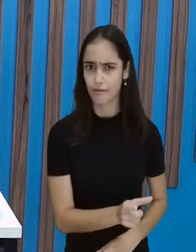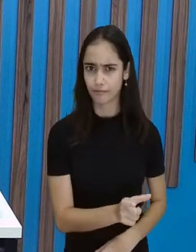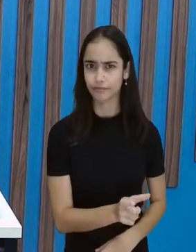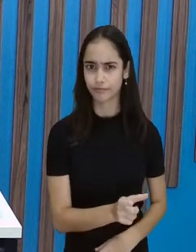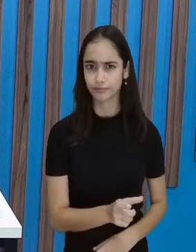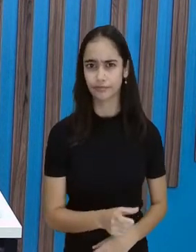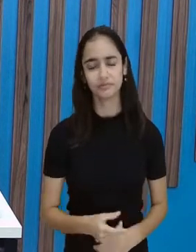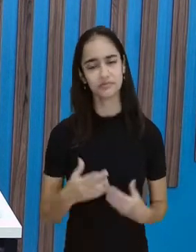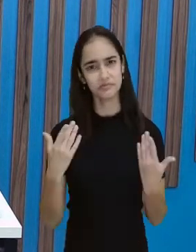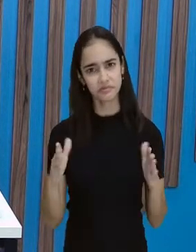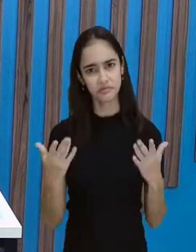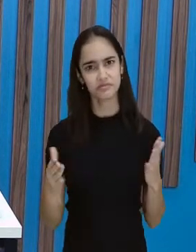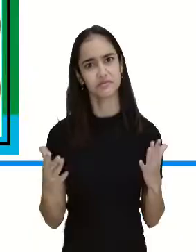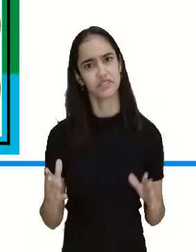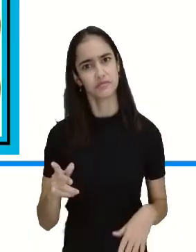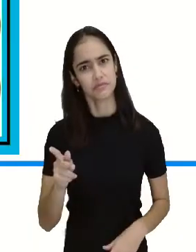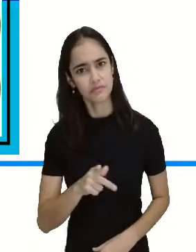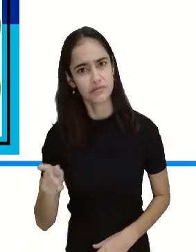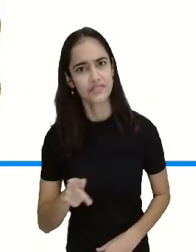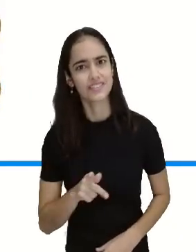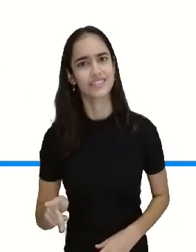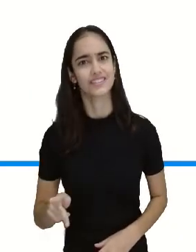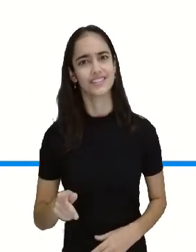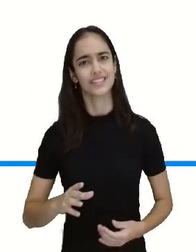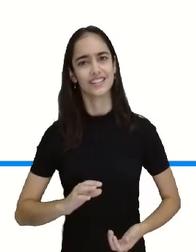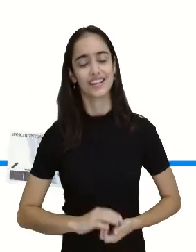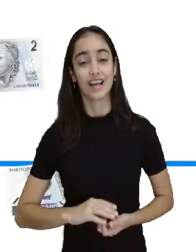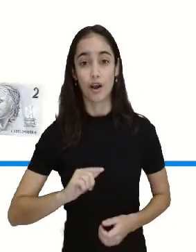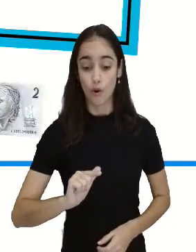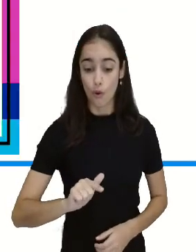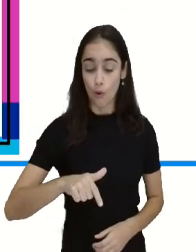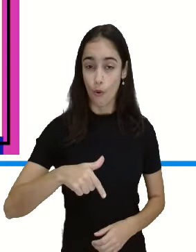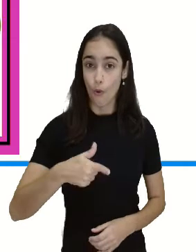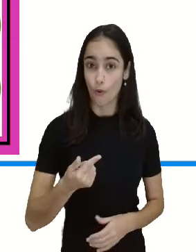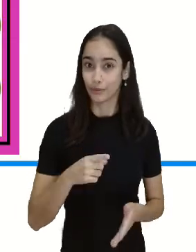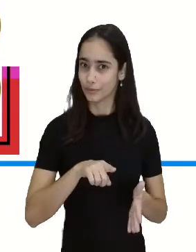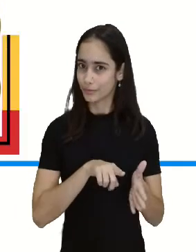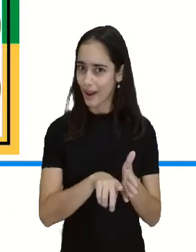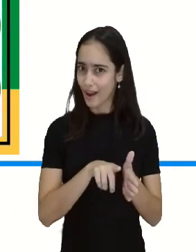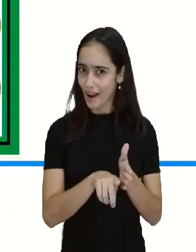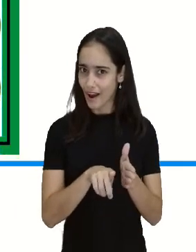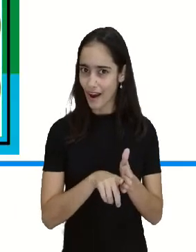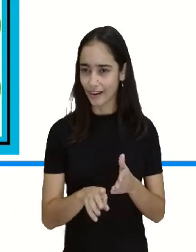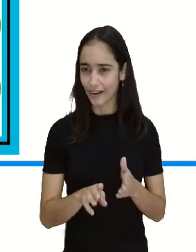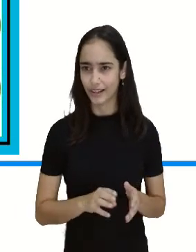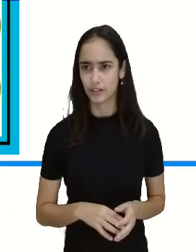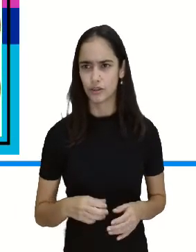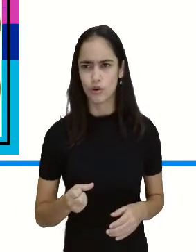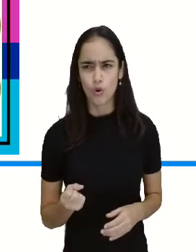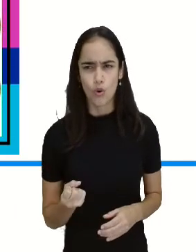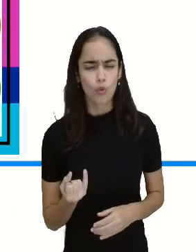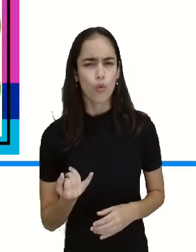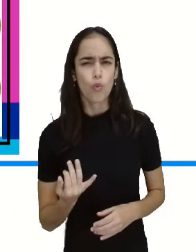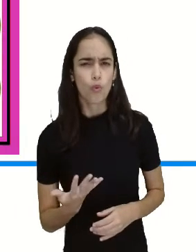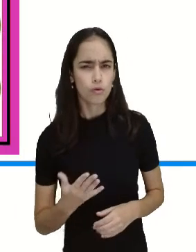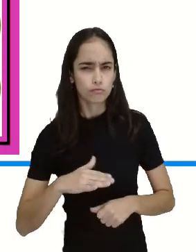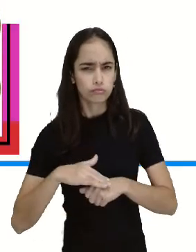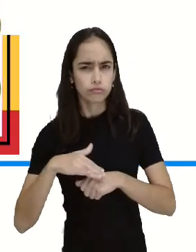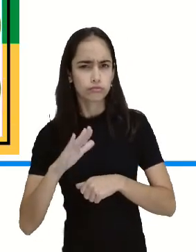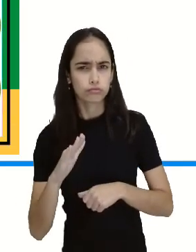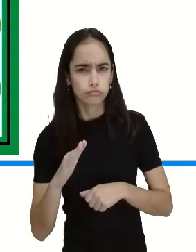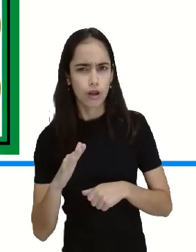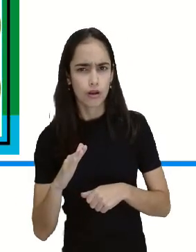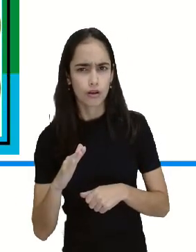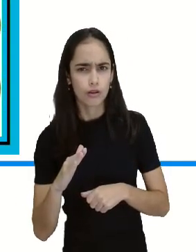Certo? Muito, muito bem, professora Cátia, muito obrigada. E aí, a outra pergunta, né? Quanto a mais? Que aí a